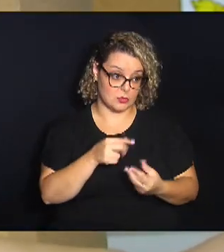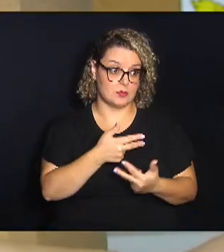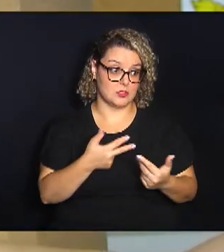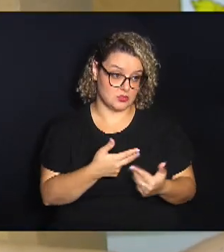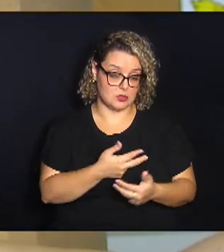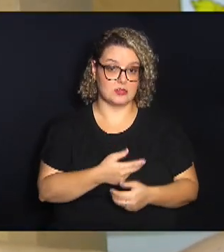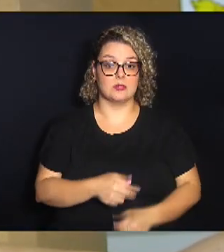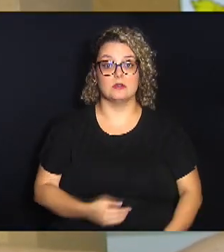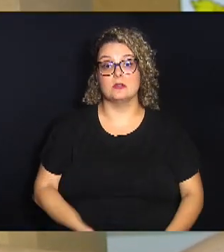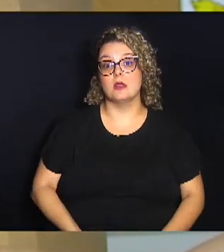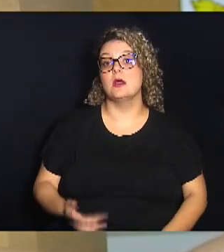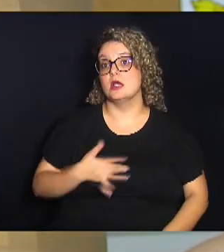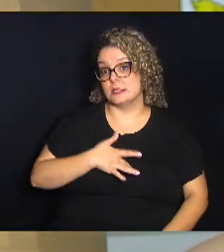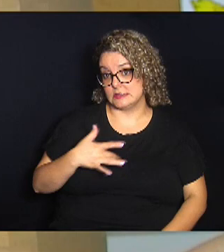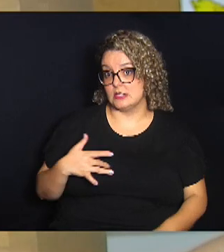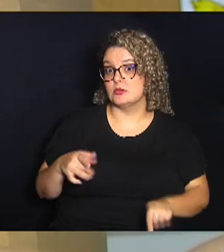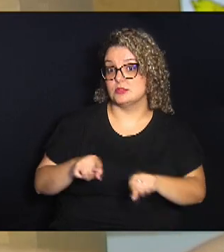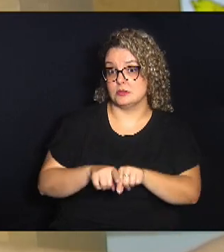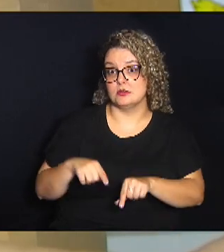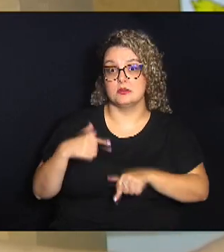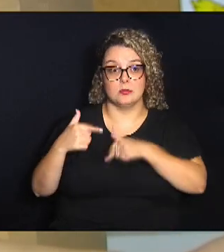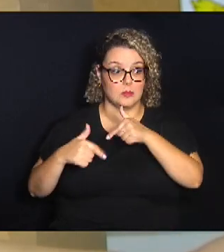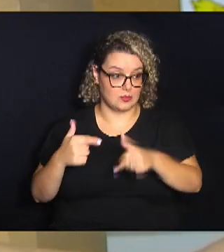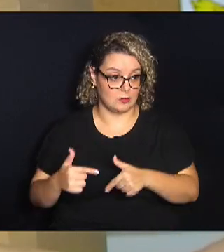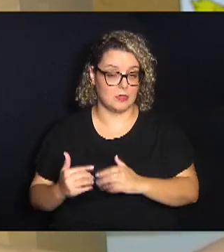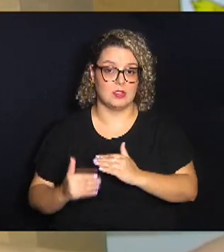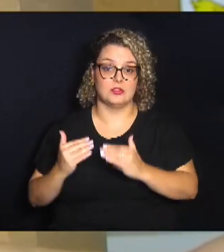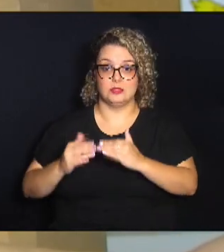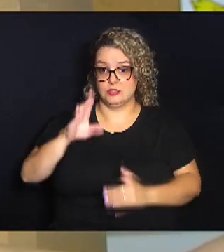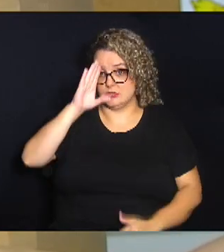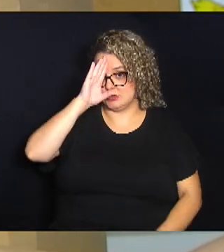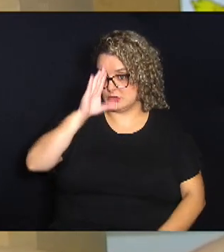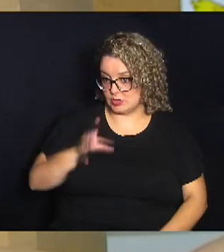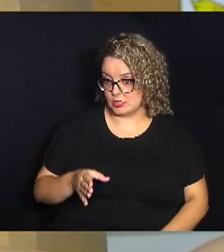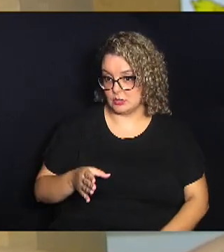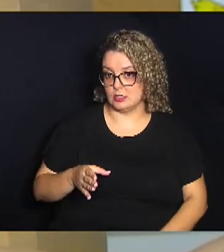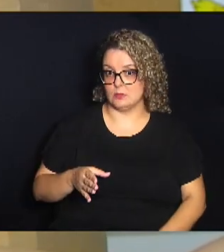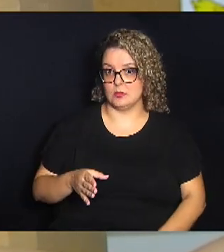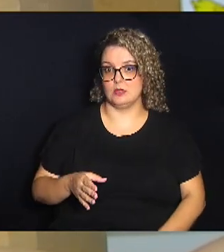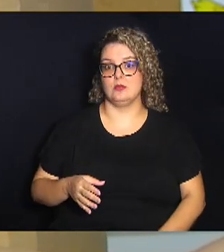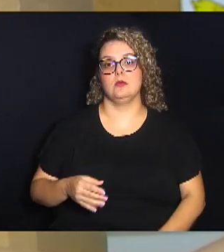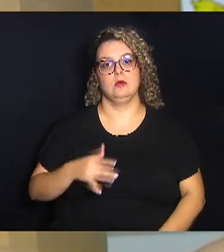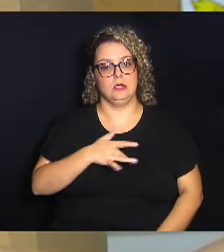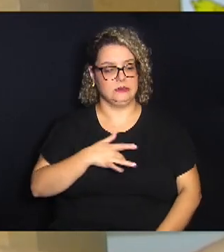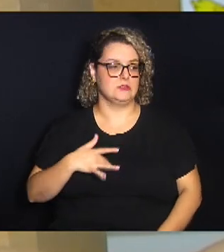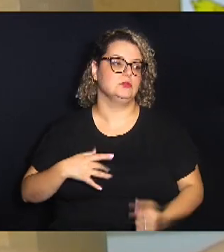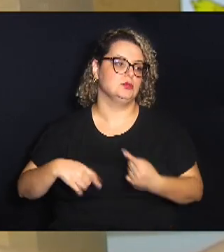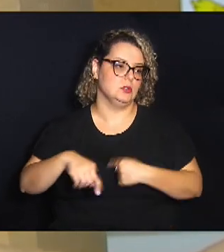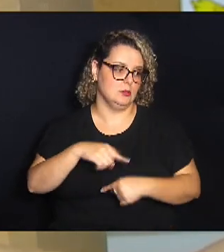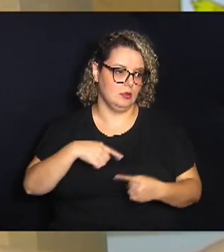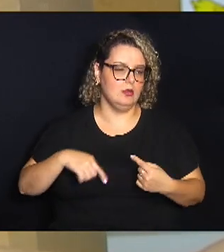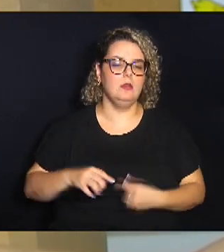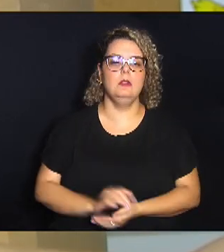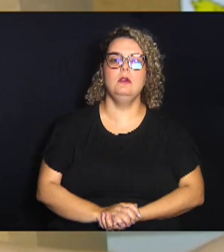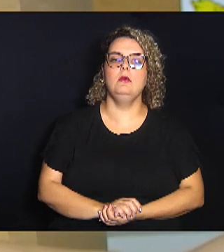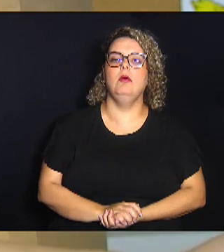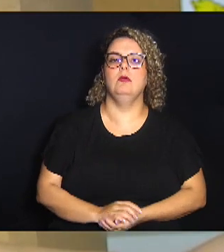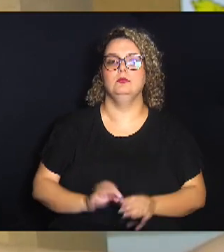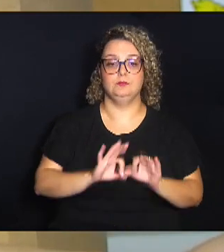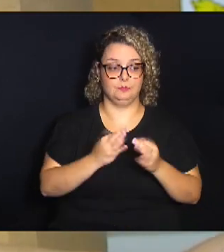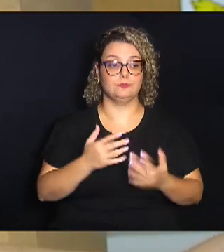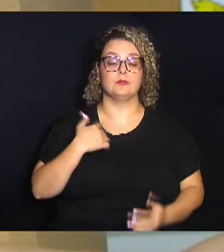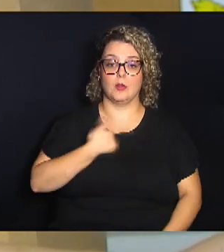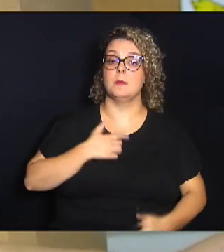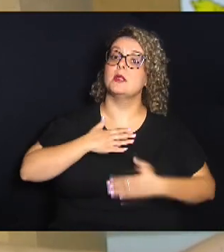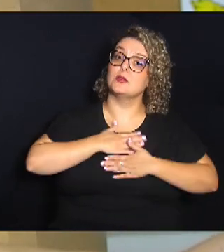une também a questão de saúde, porque tem um trabalho que é desenvolvido diretamente com a questão de saúde e também dos familiares. Então, para todos nós, é